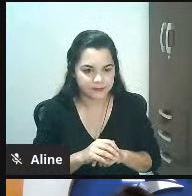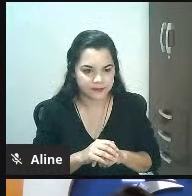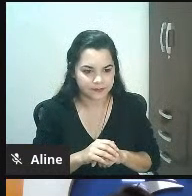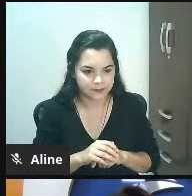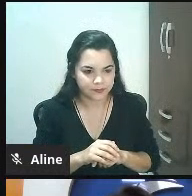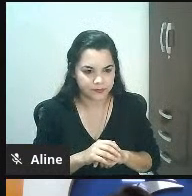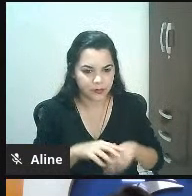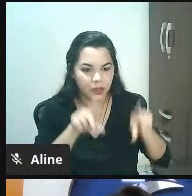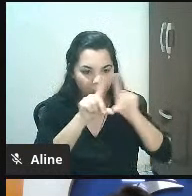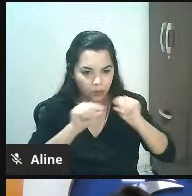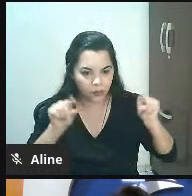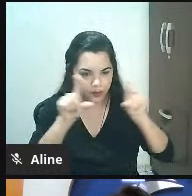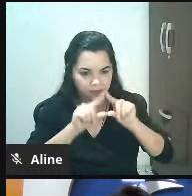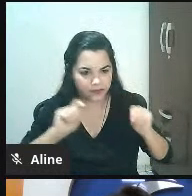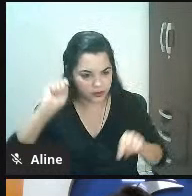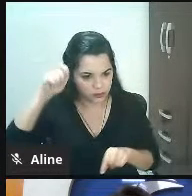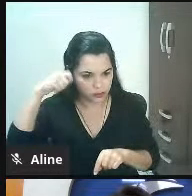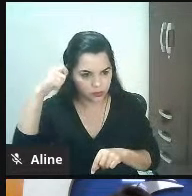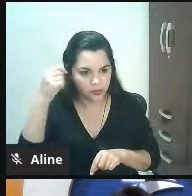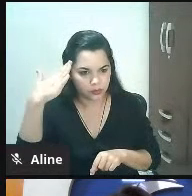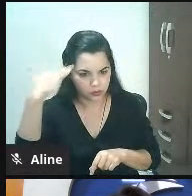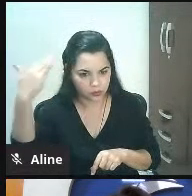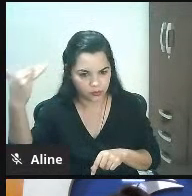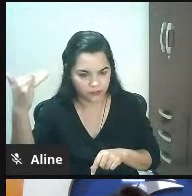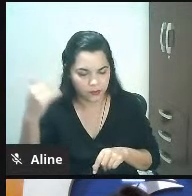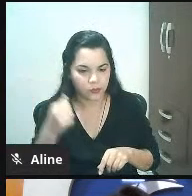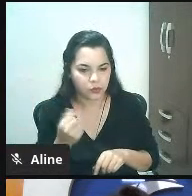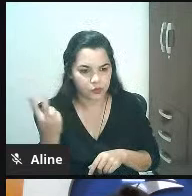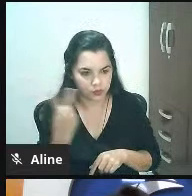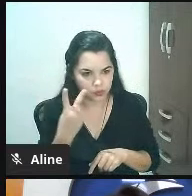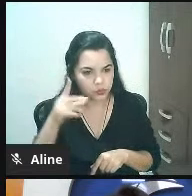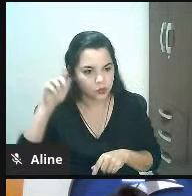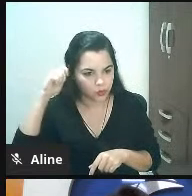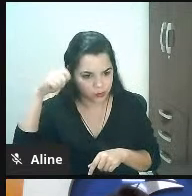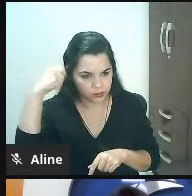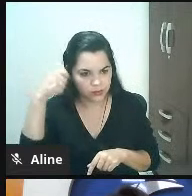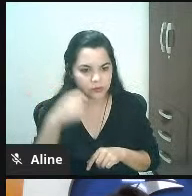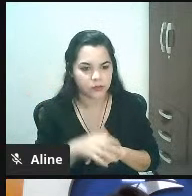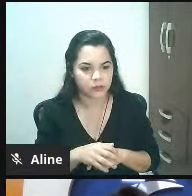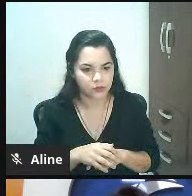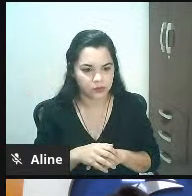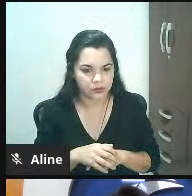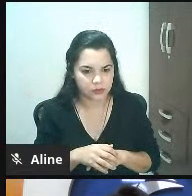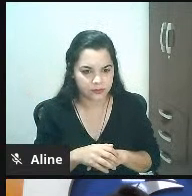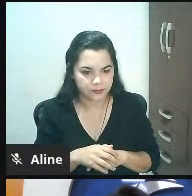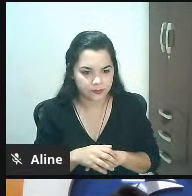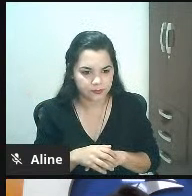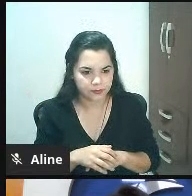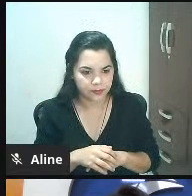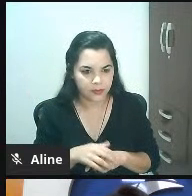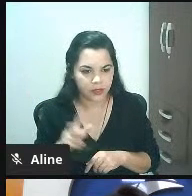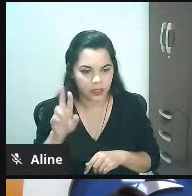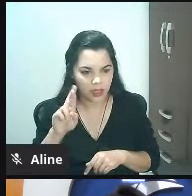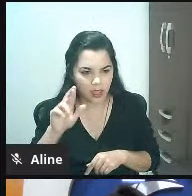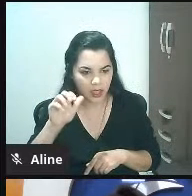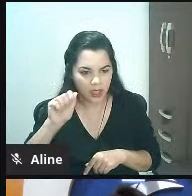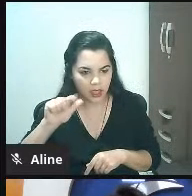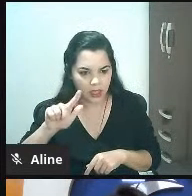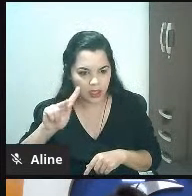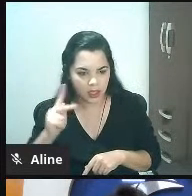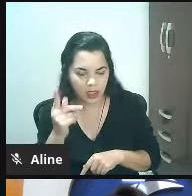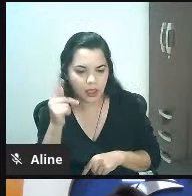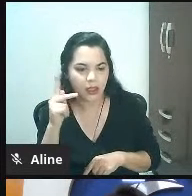uma frase do Ralph Emerson e uma frase do William Thompson. A do Ralph fala muito sobre o que a gente está esperando